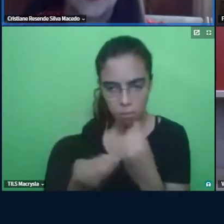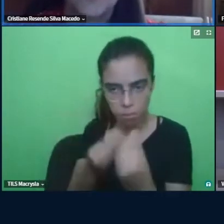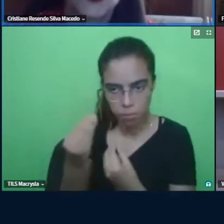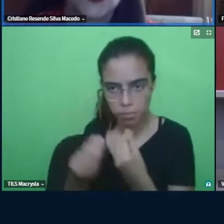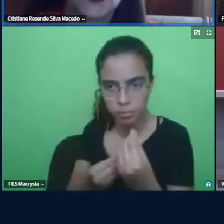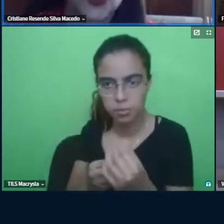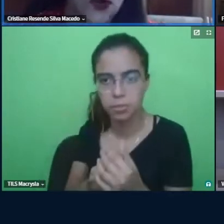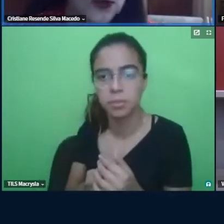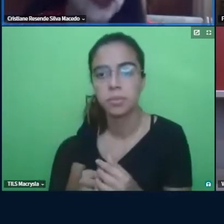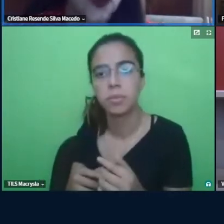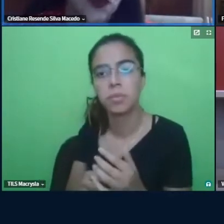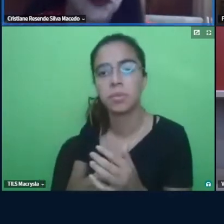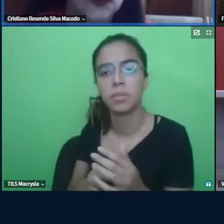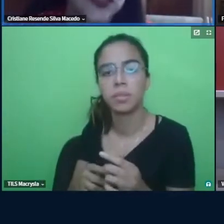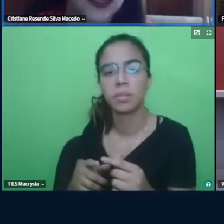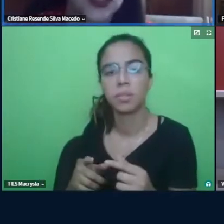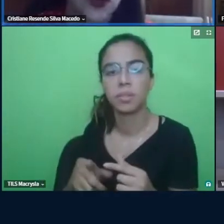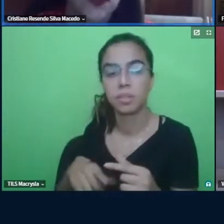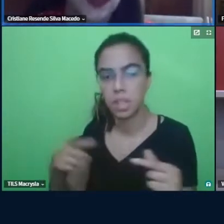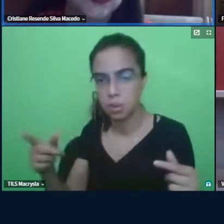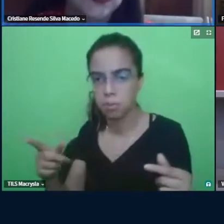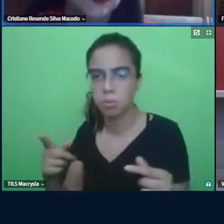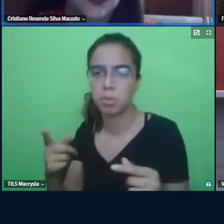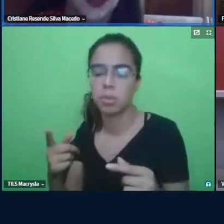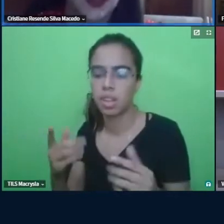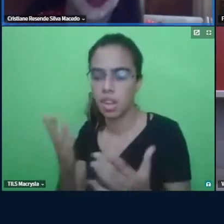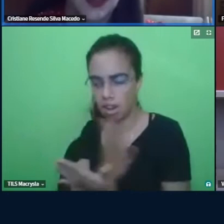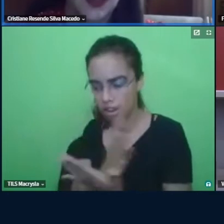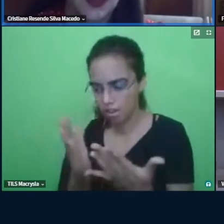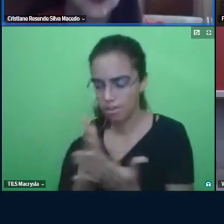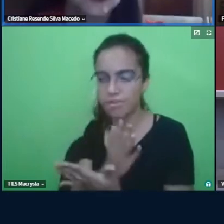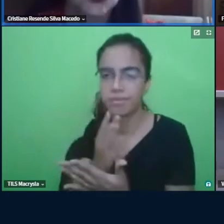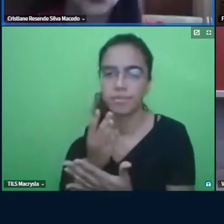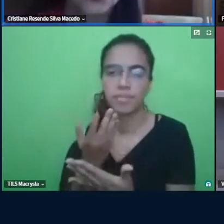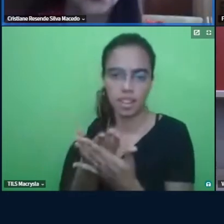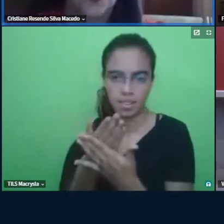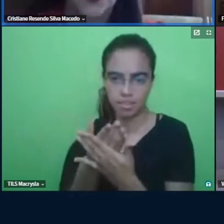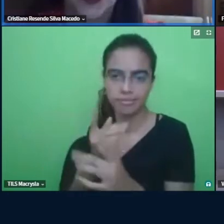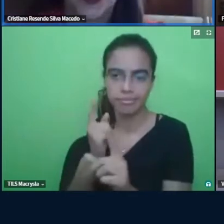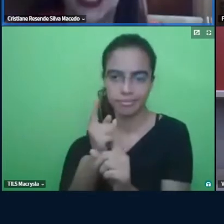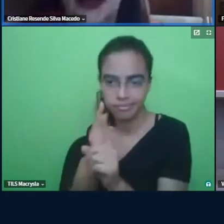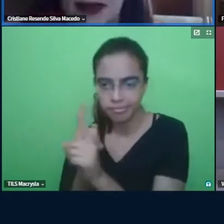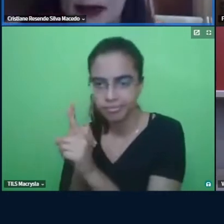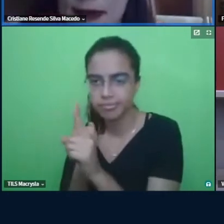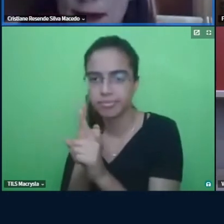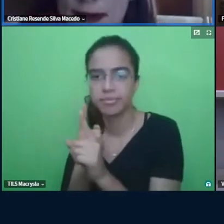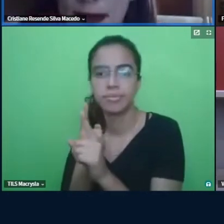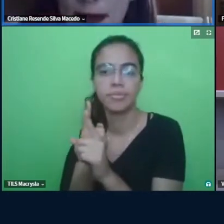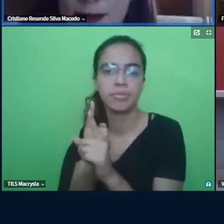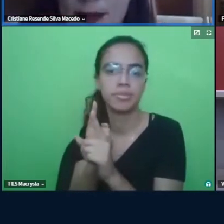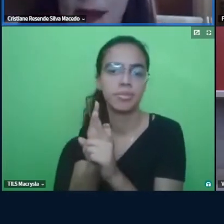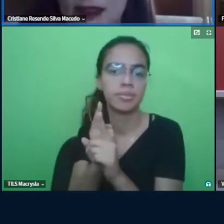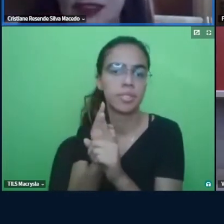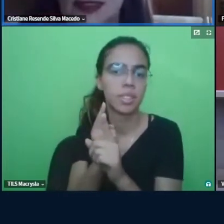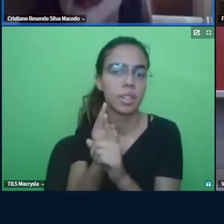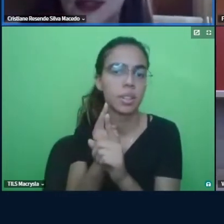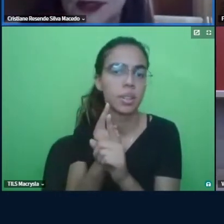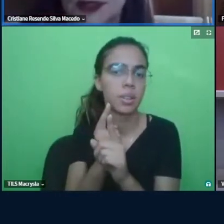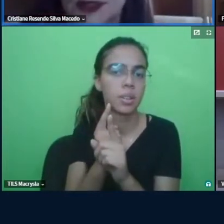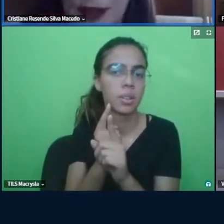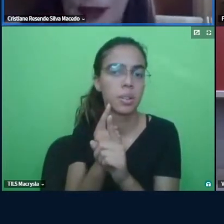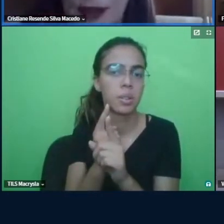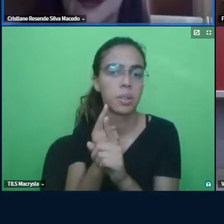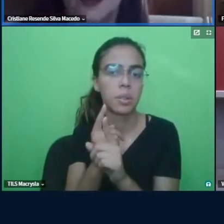depois de alguns encontros ela já começa a ter pequenas atitudes como abaixar na carteira dela para falar